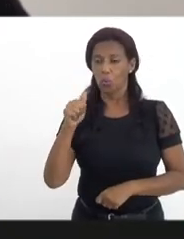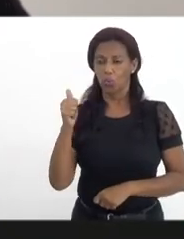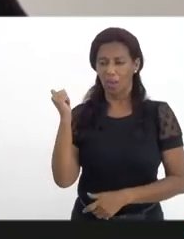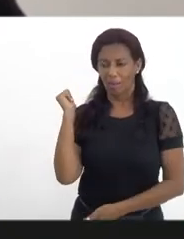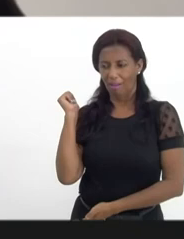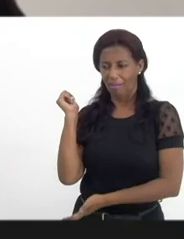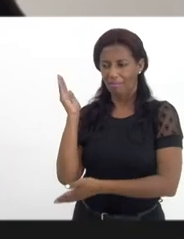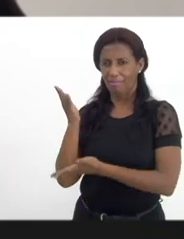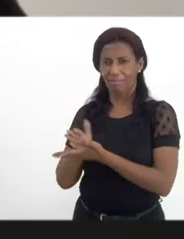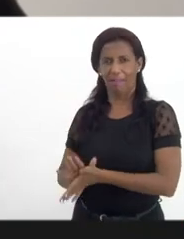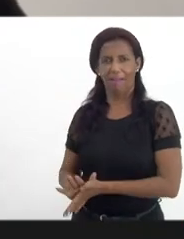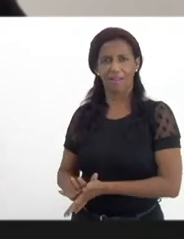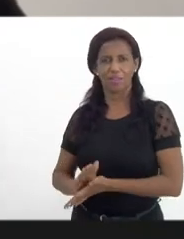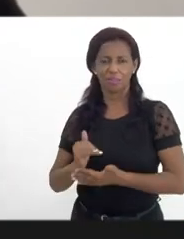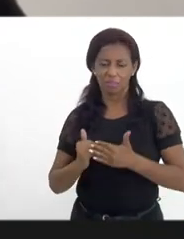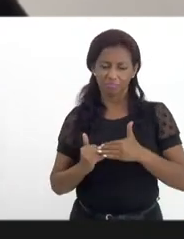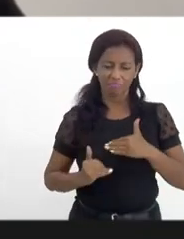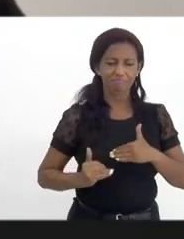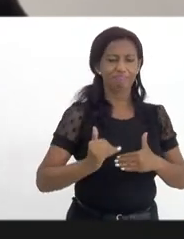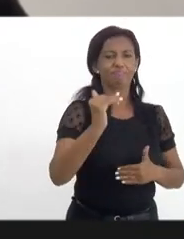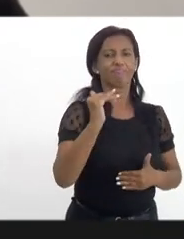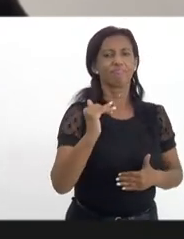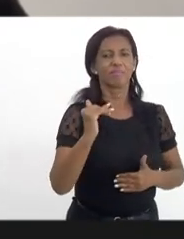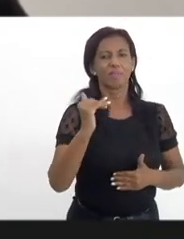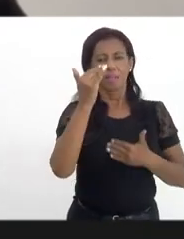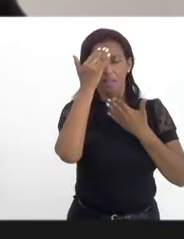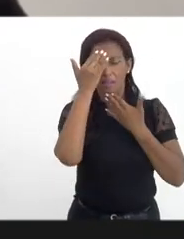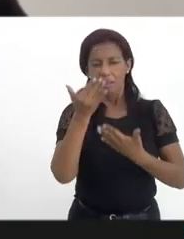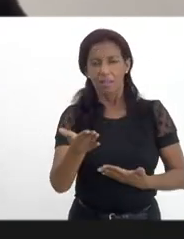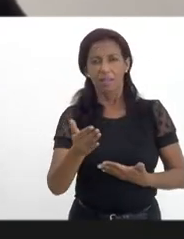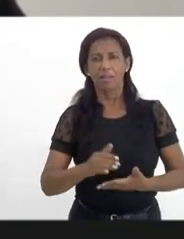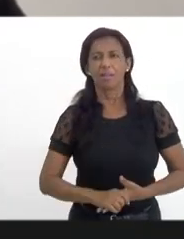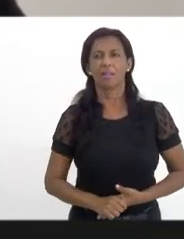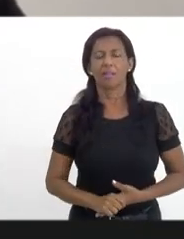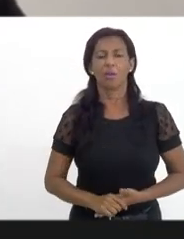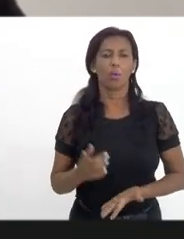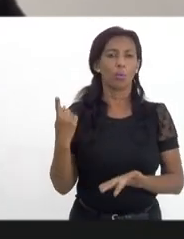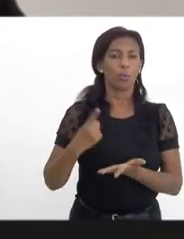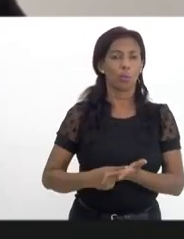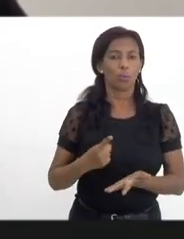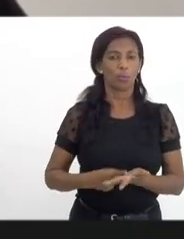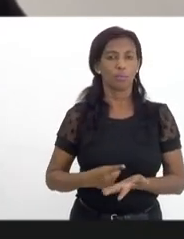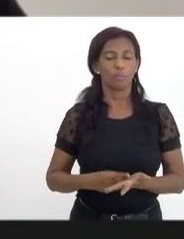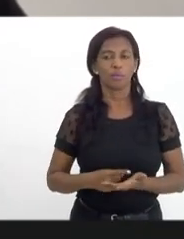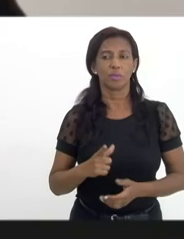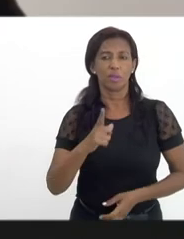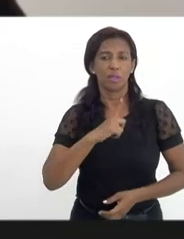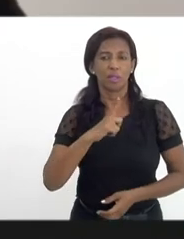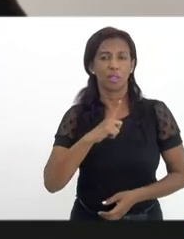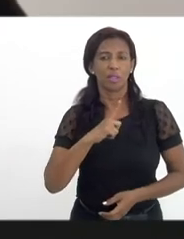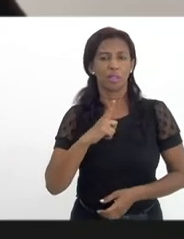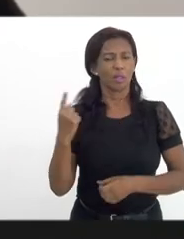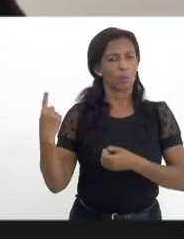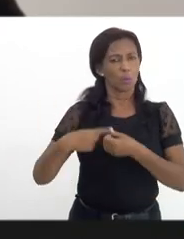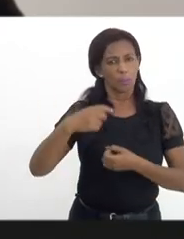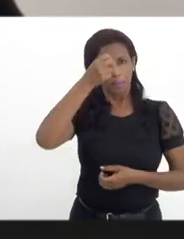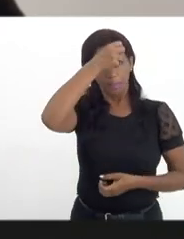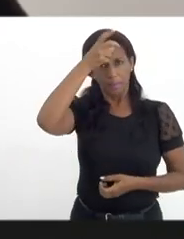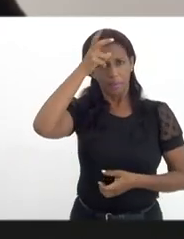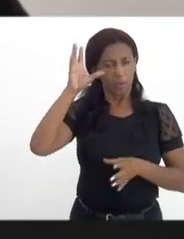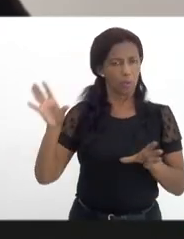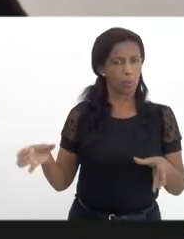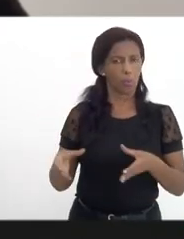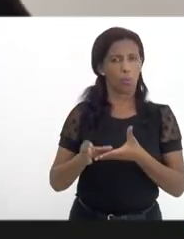tem disposição para que possamos avançar. e eu agradeço o comprometimento que tem tido com os municípios e também com a